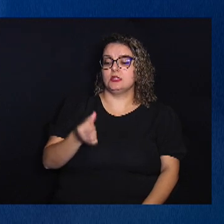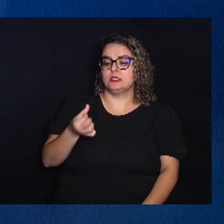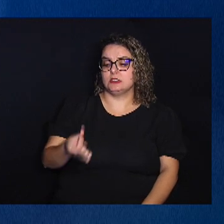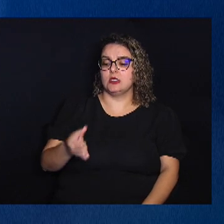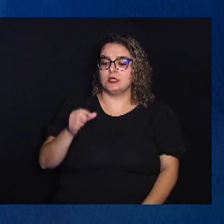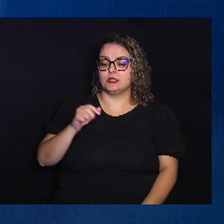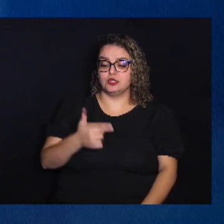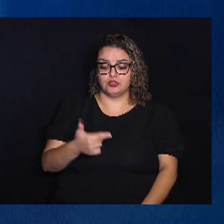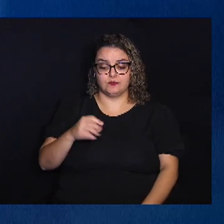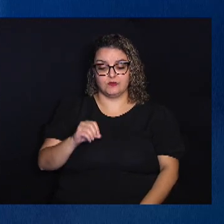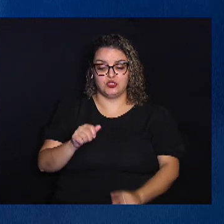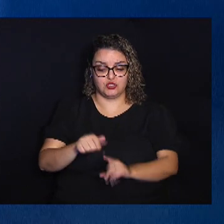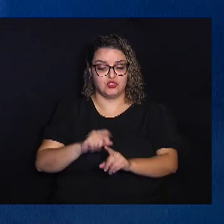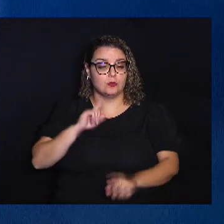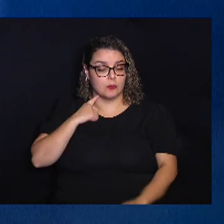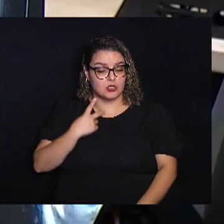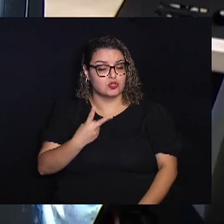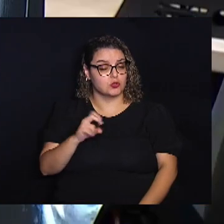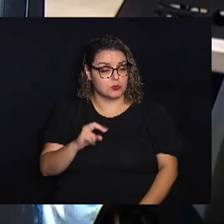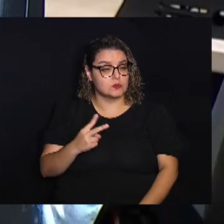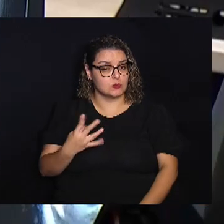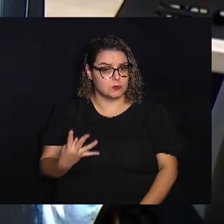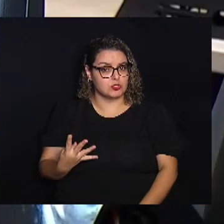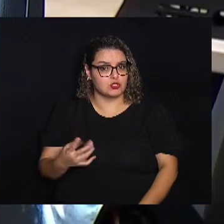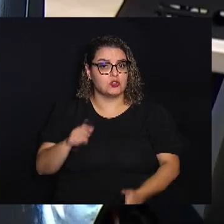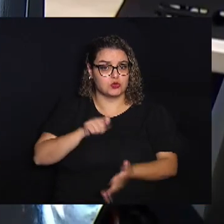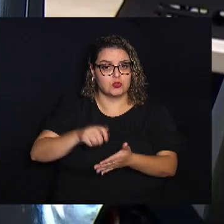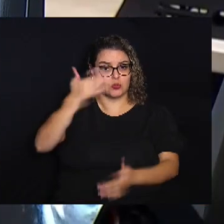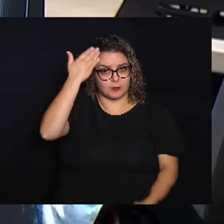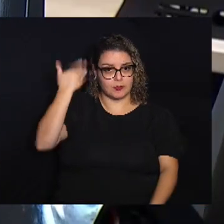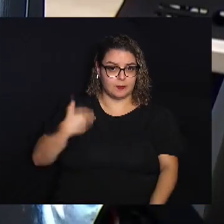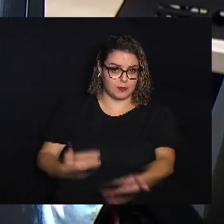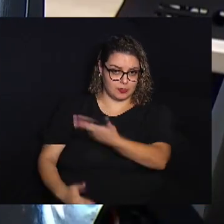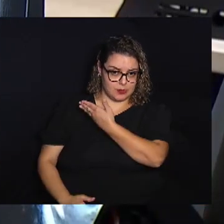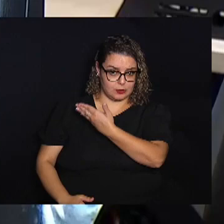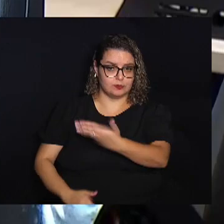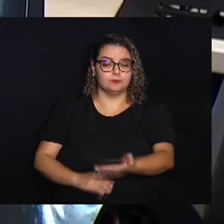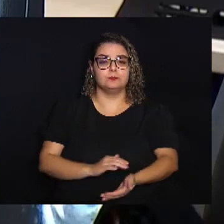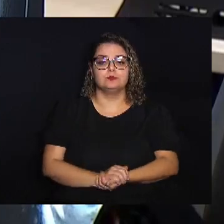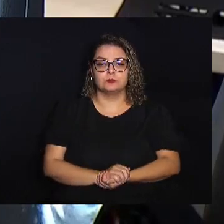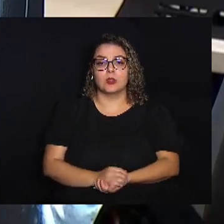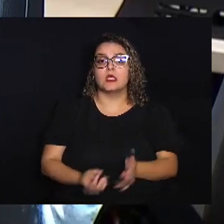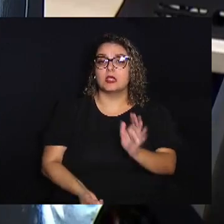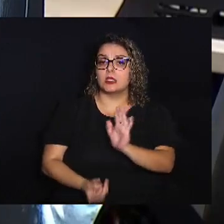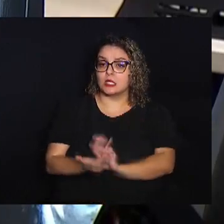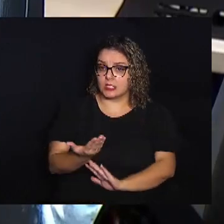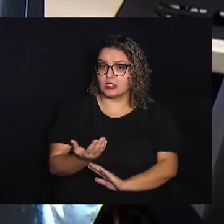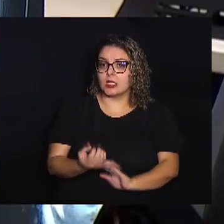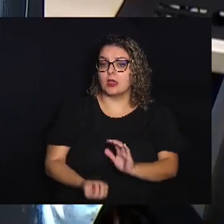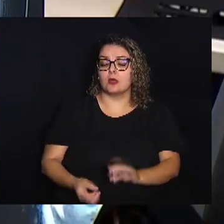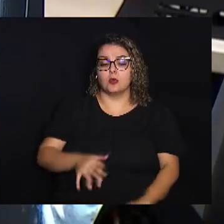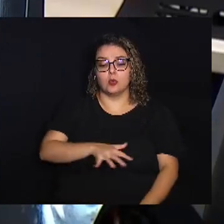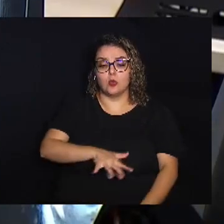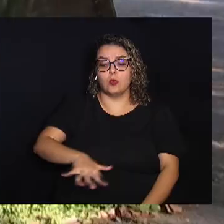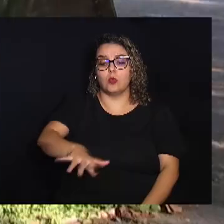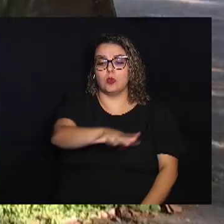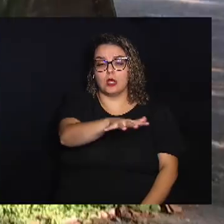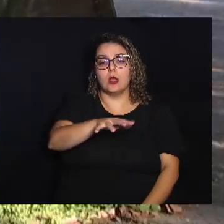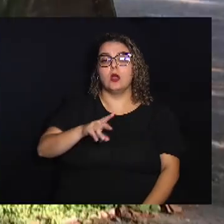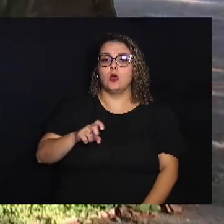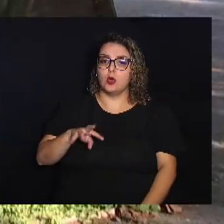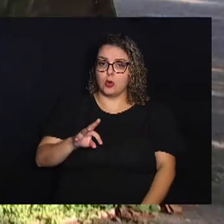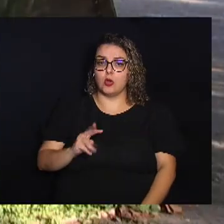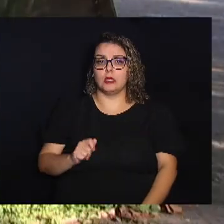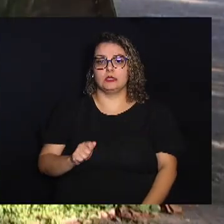20 de maio De 2024 De autoria Da vereadora Débora Palermo Que institui A criação Da rota turística Dos